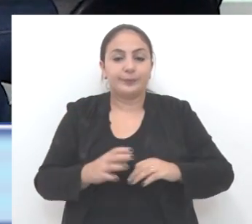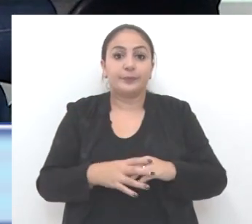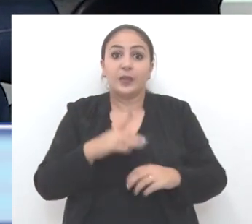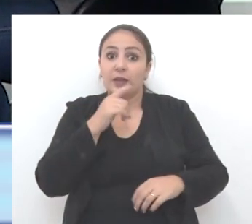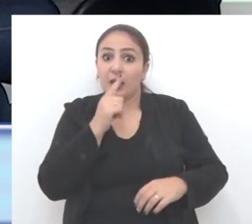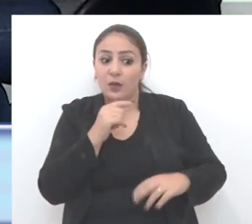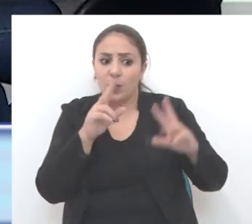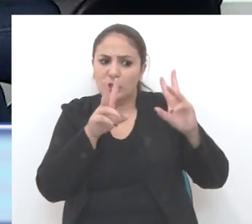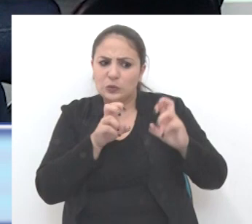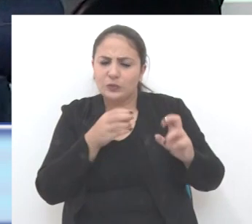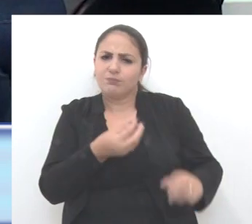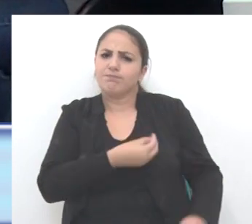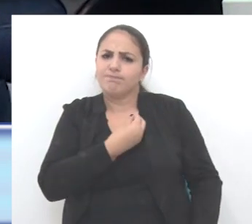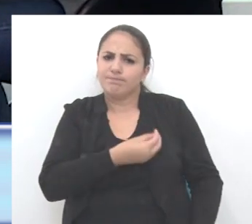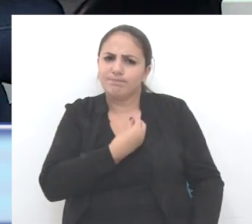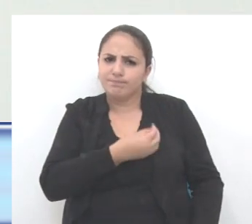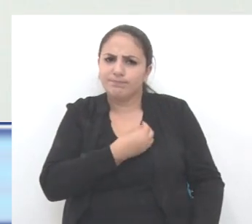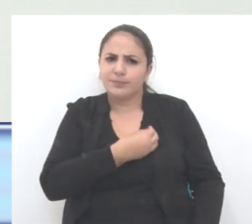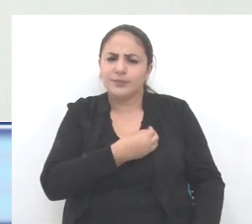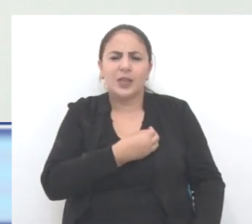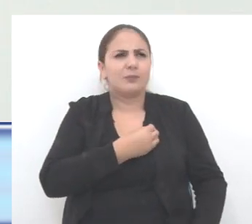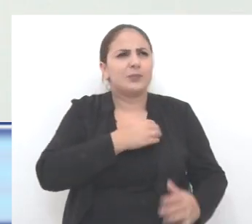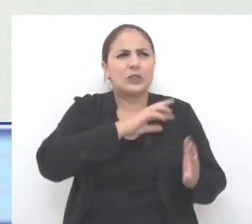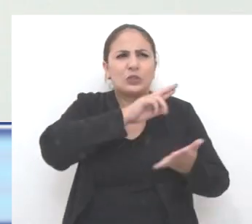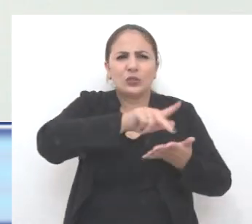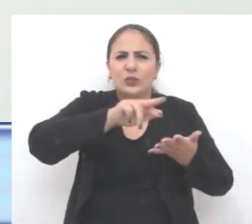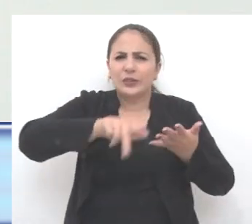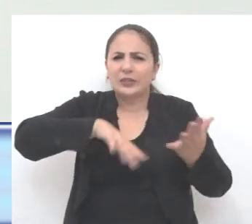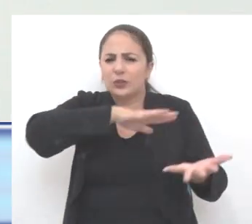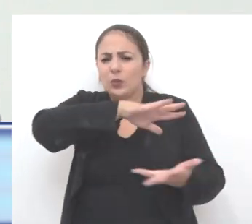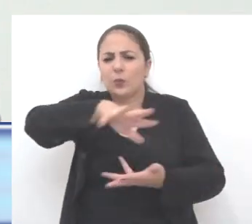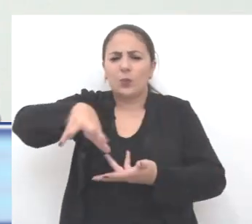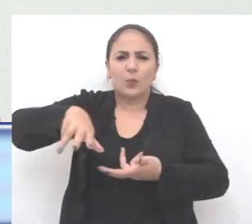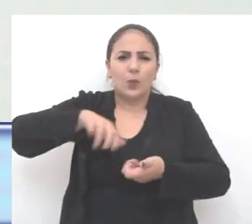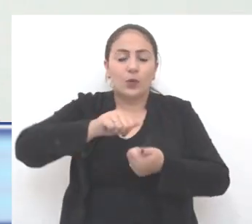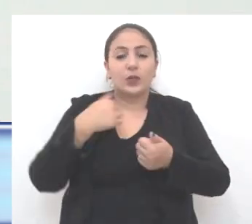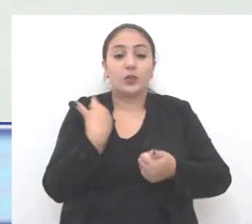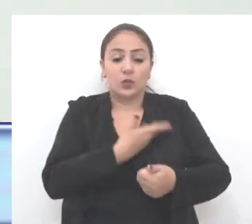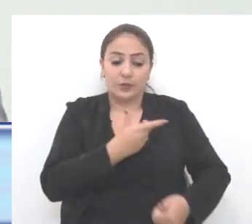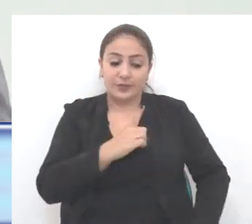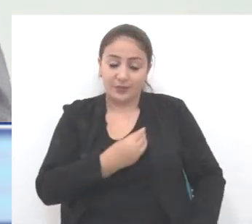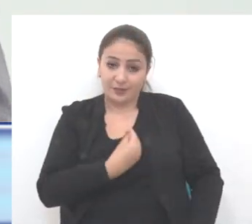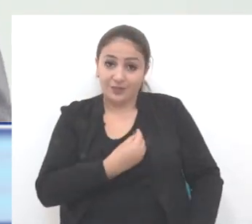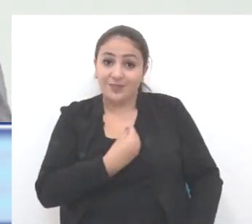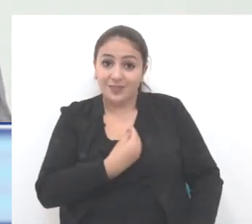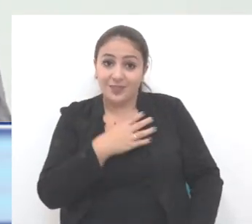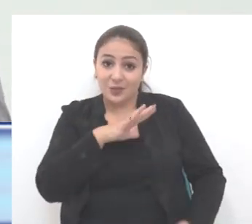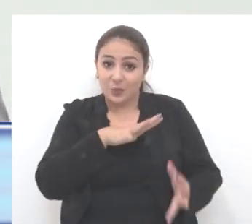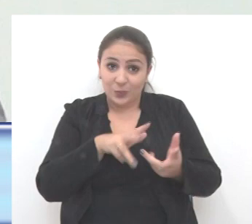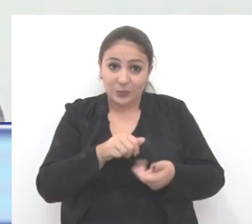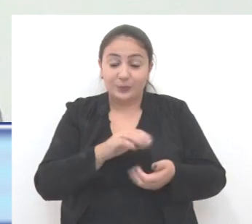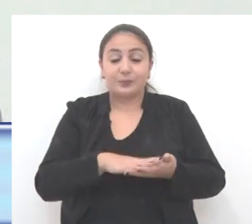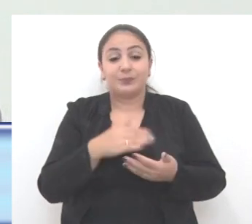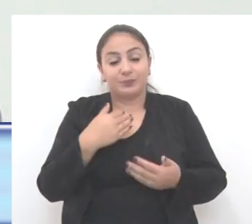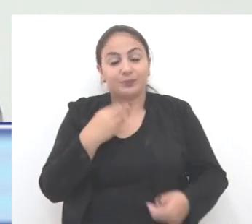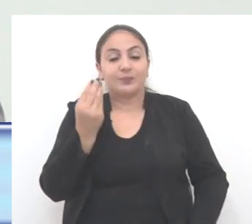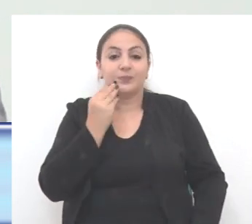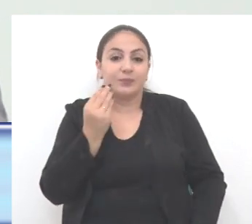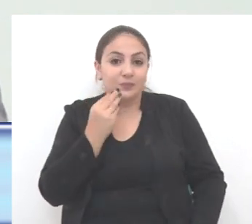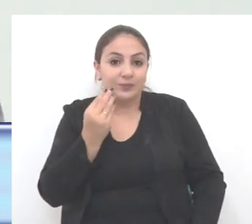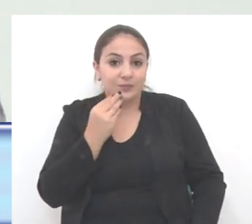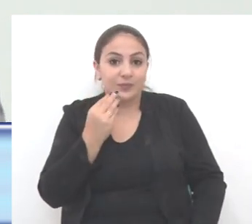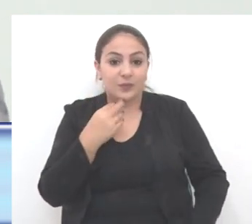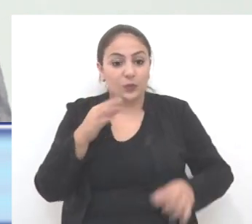sobre a vida, é uma questão sobre a biodiversidade, é uma questão sobre a nossa existência no planeta Terra. E, obviamente,